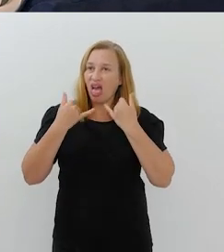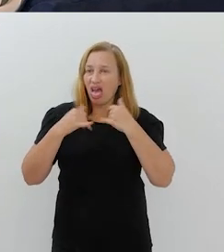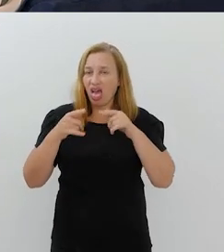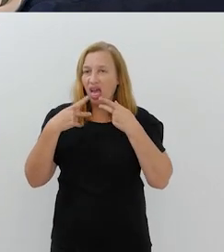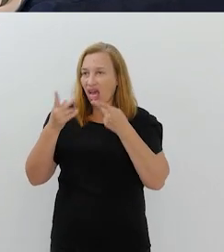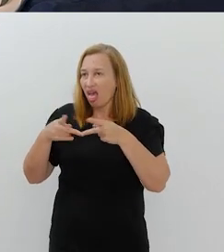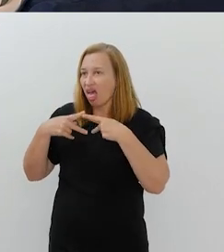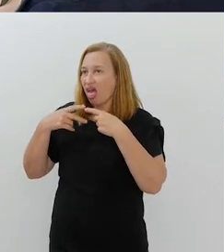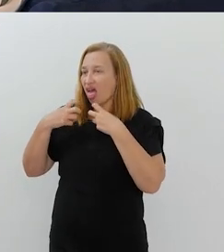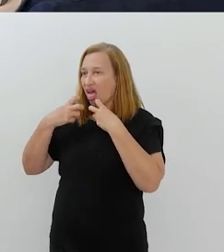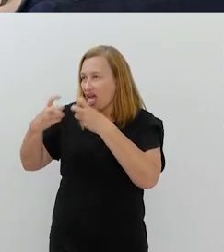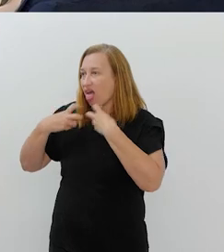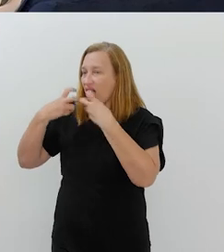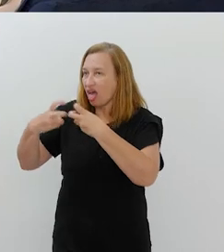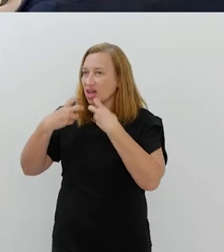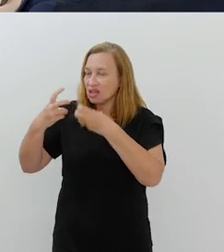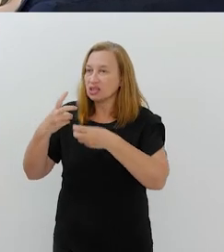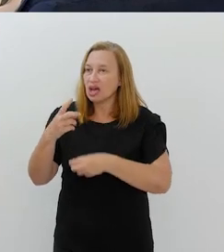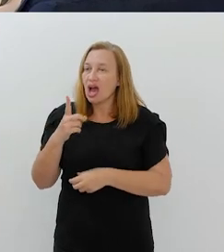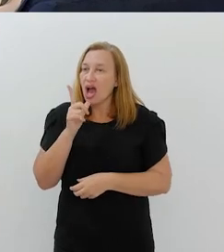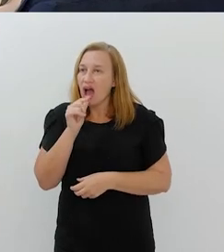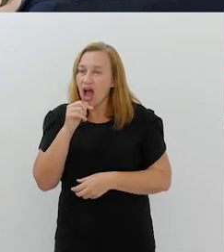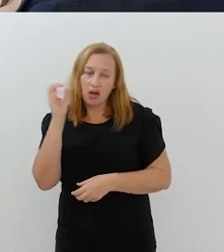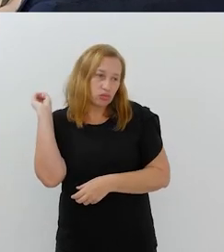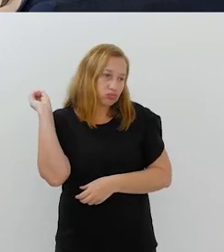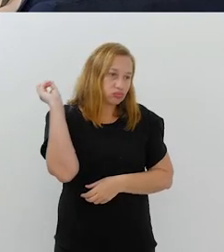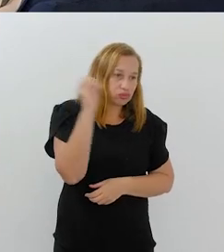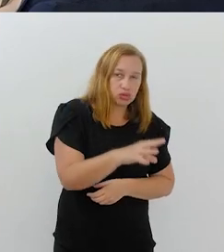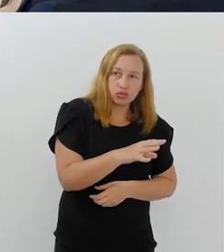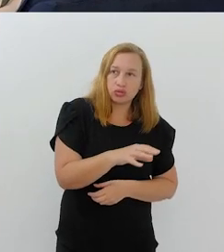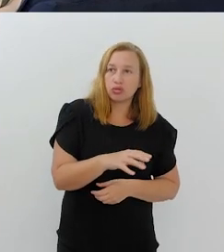E aí as pessoas querem reclamar, jogam água,